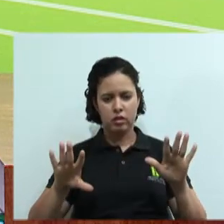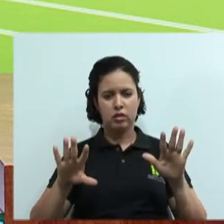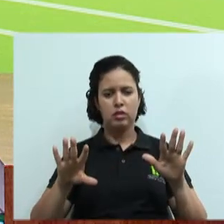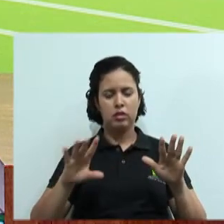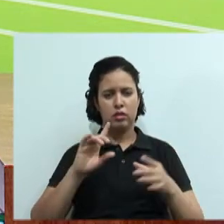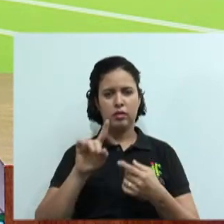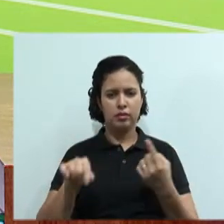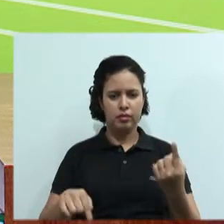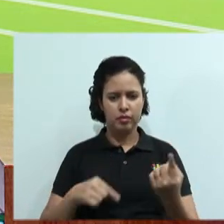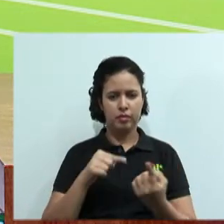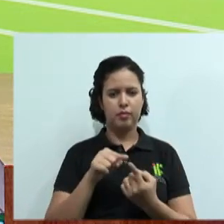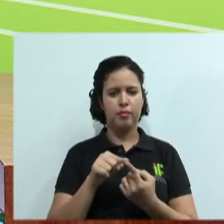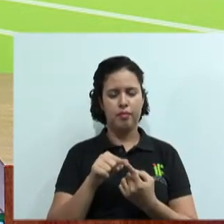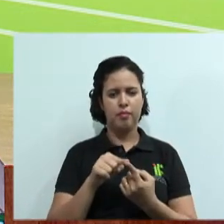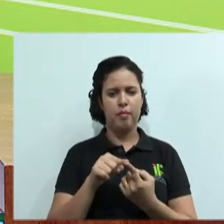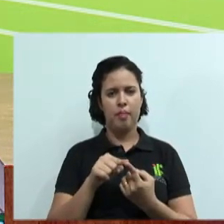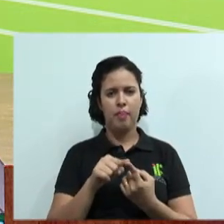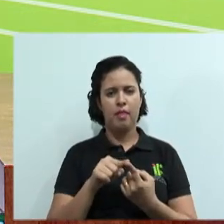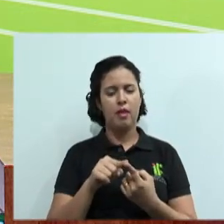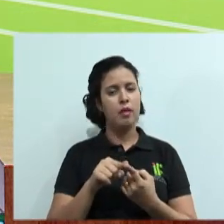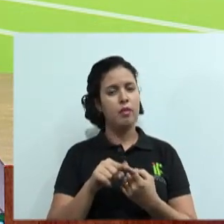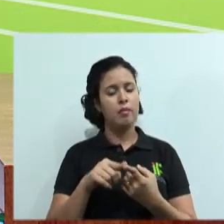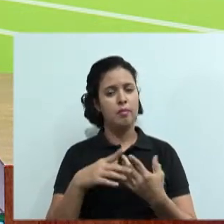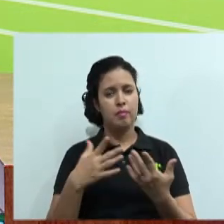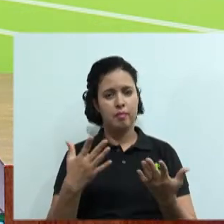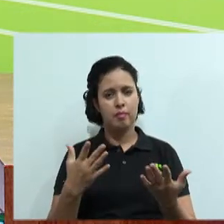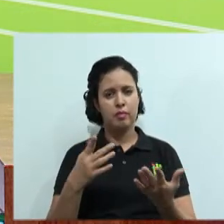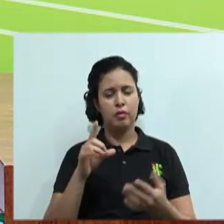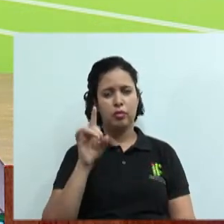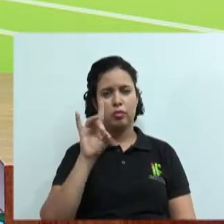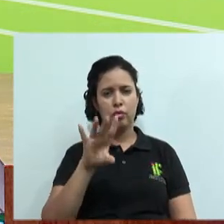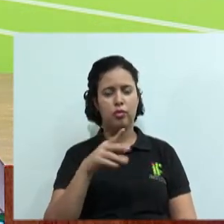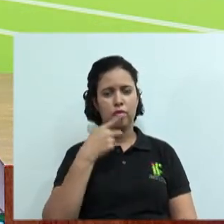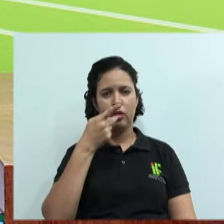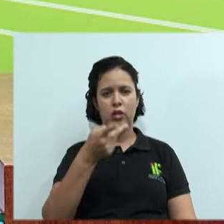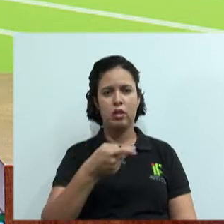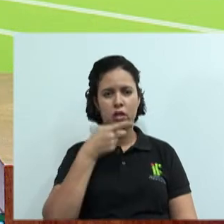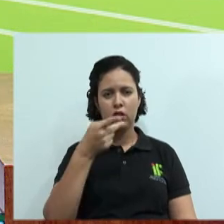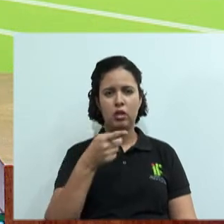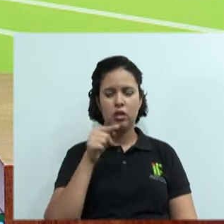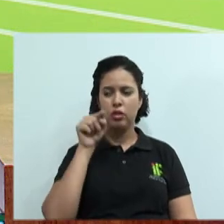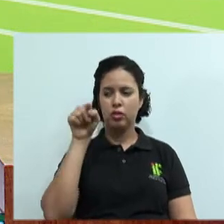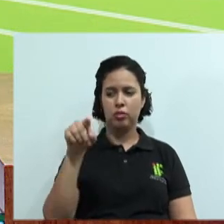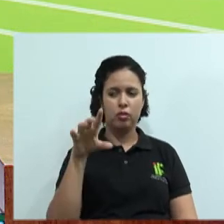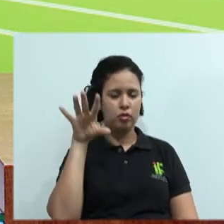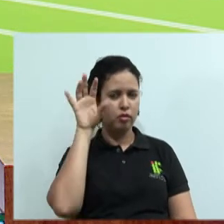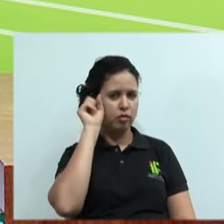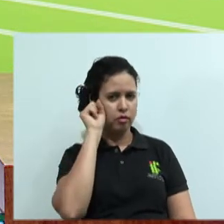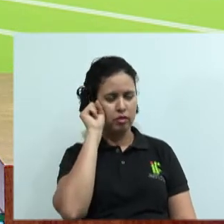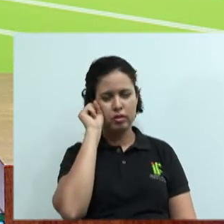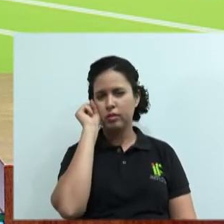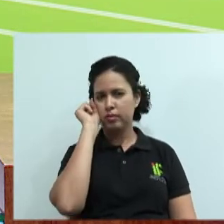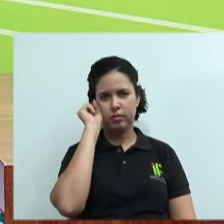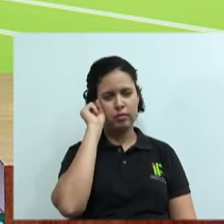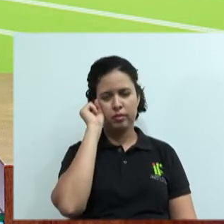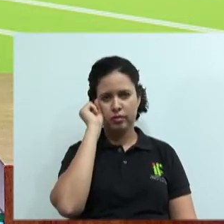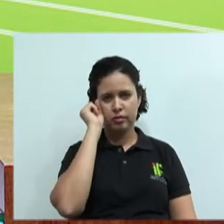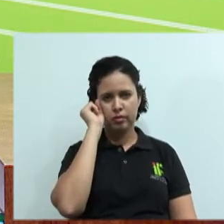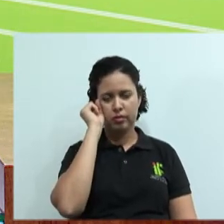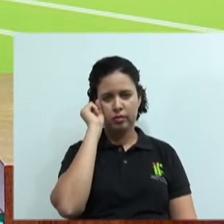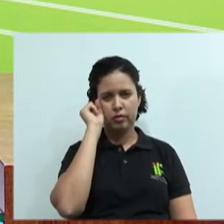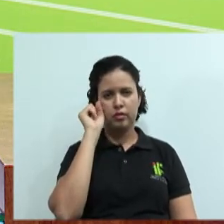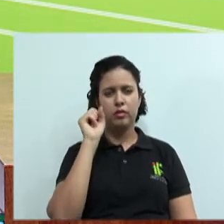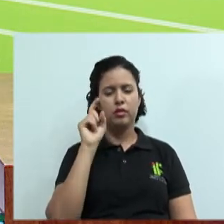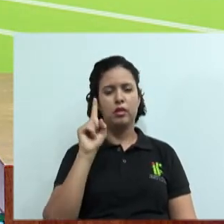ser objetiva. É claro, você não pode simplesmente só falar e o outro somente ouvir, tá? Por isso que nós